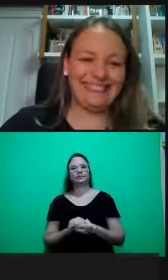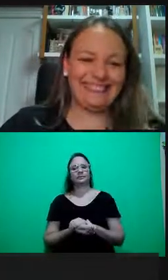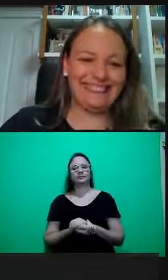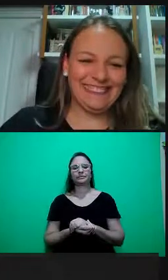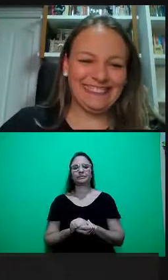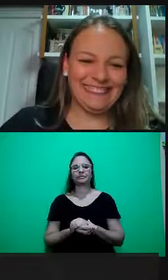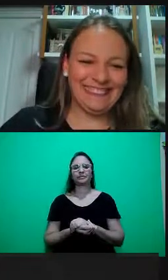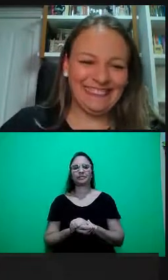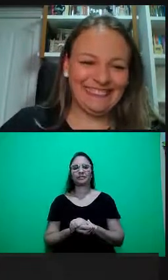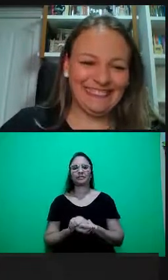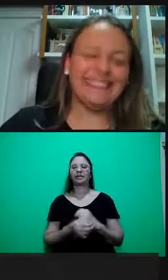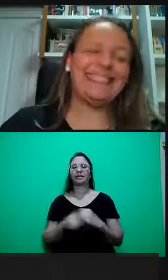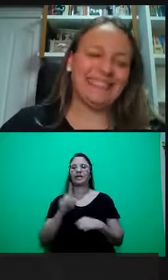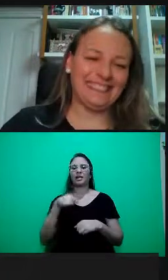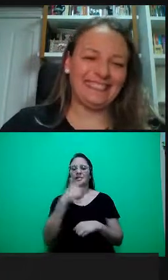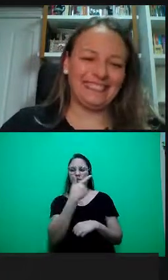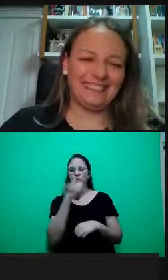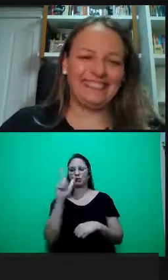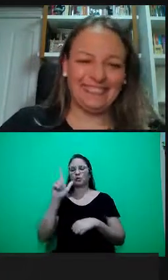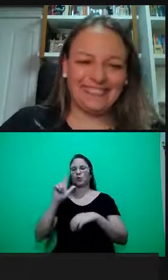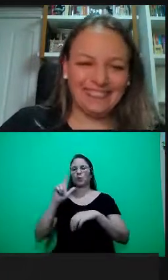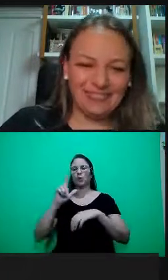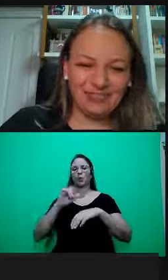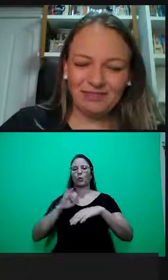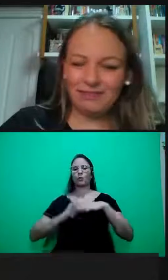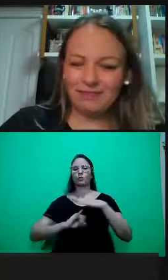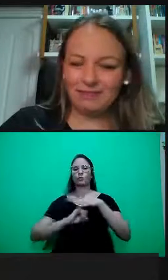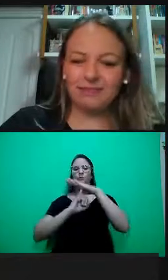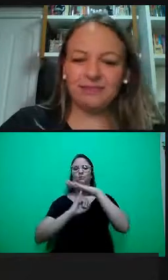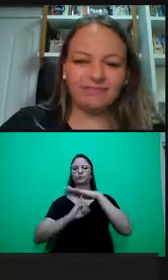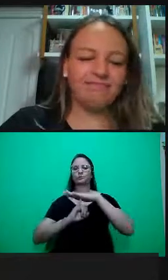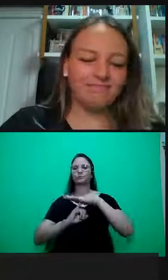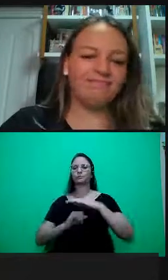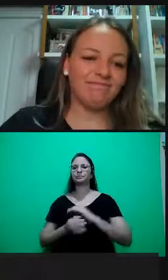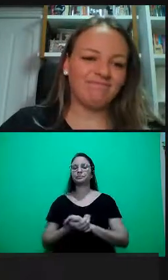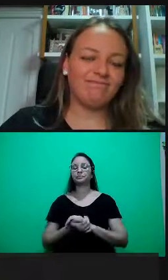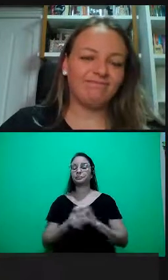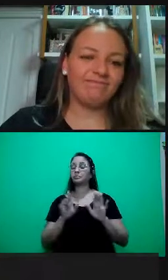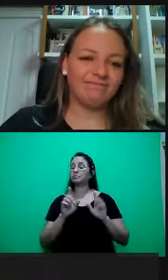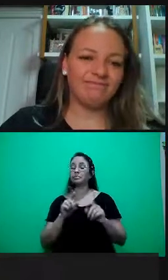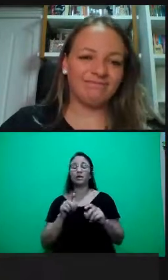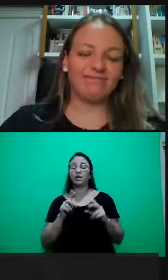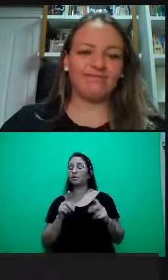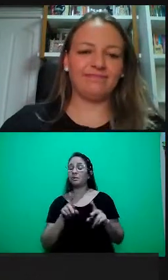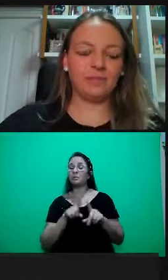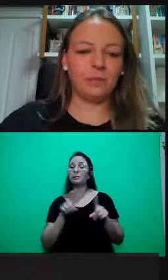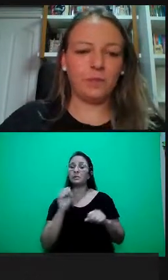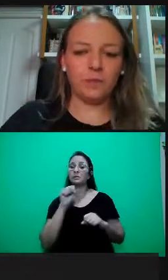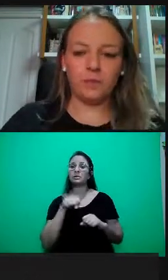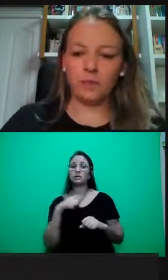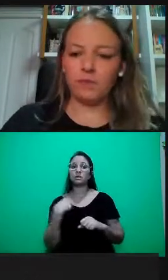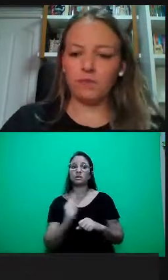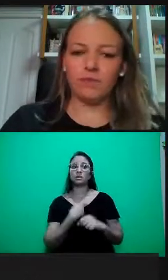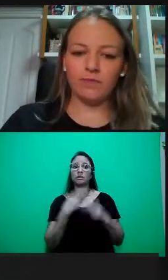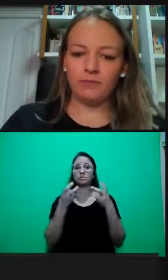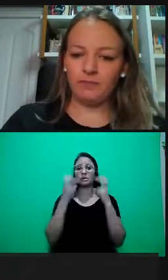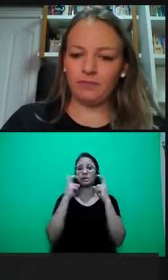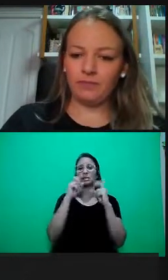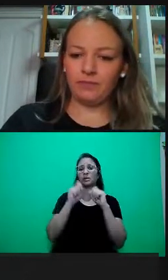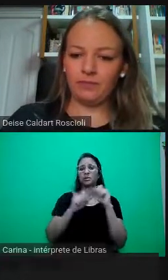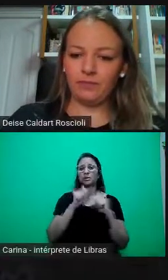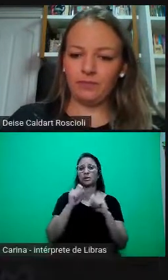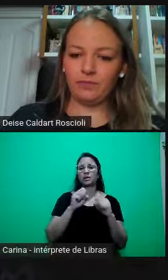outro campus, a Andréia Meuners, mas, é isso, a gente tem visto também isso sendo usada,